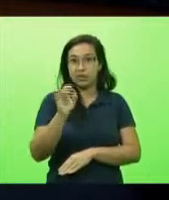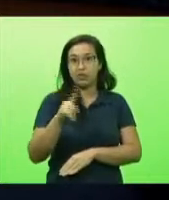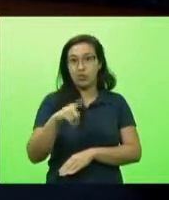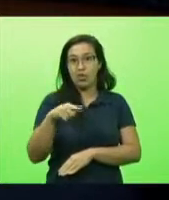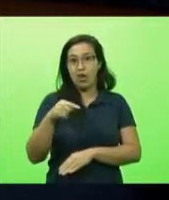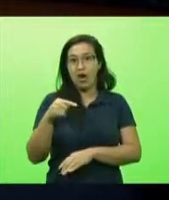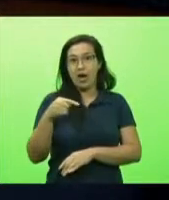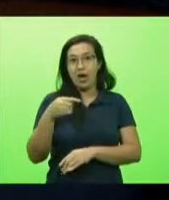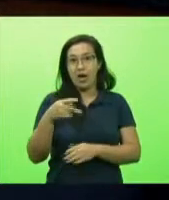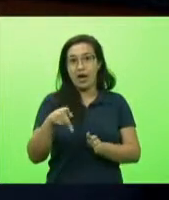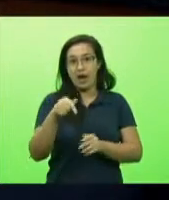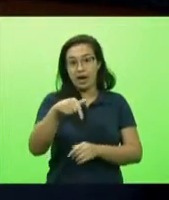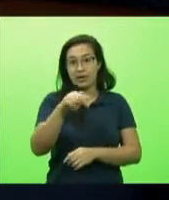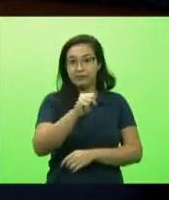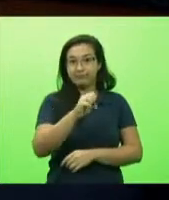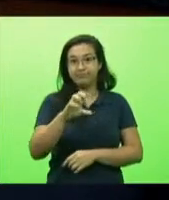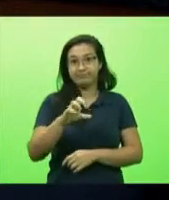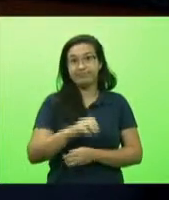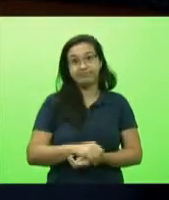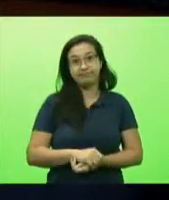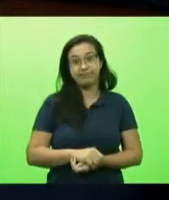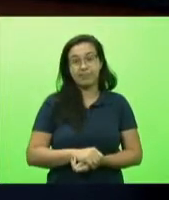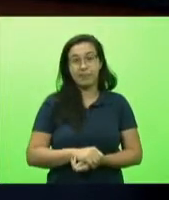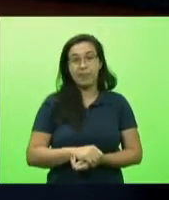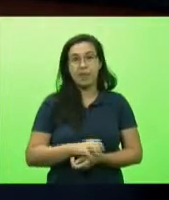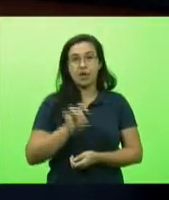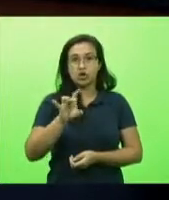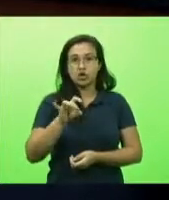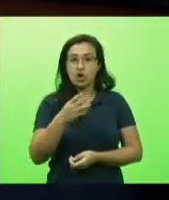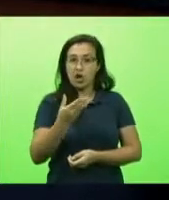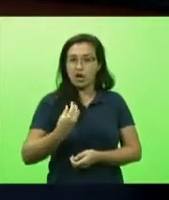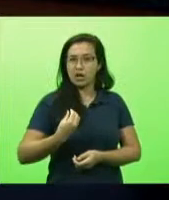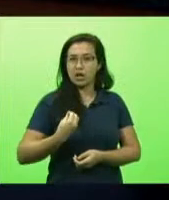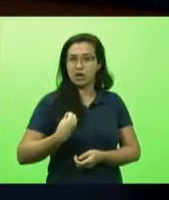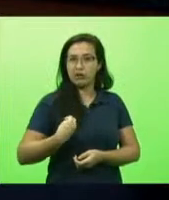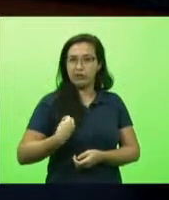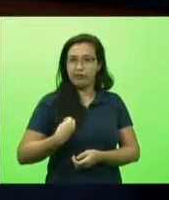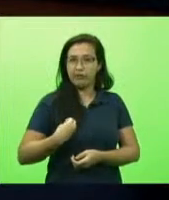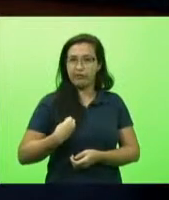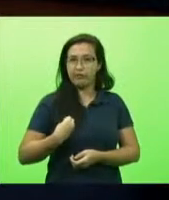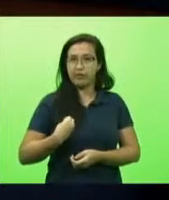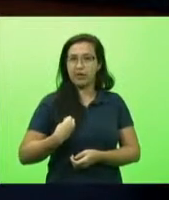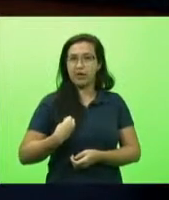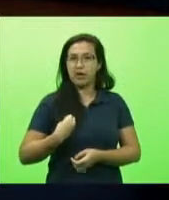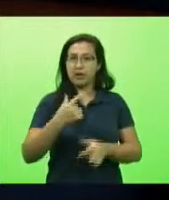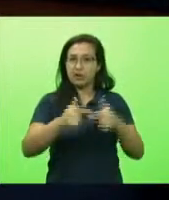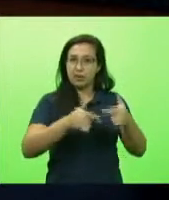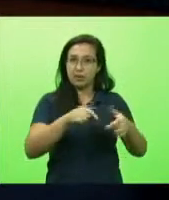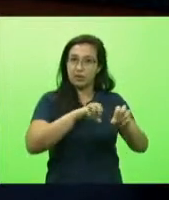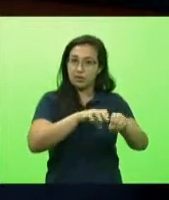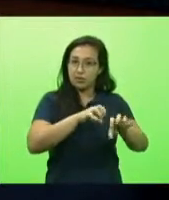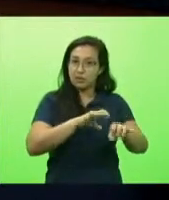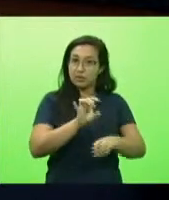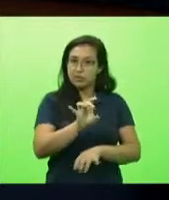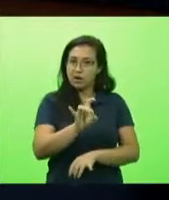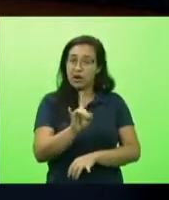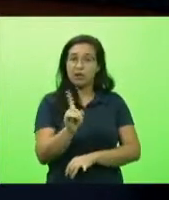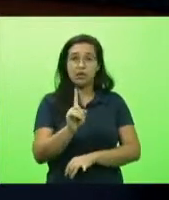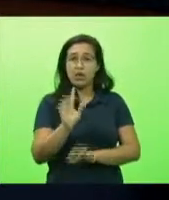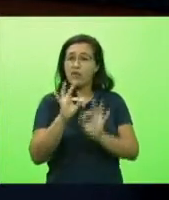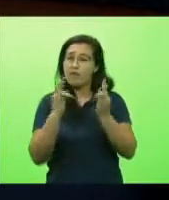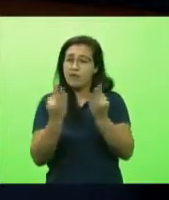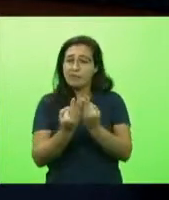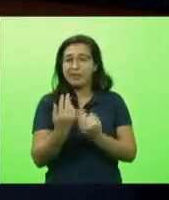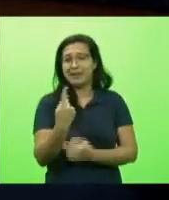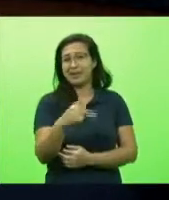então o que está em jogo não é apenas os trabalhadores da educação mas as famílias desses trabalhadores